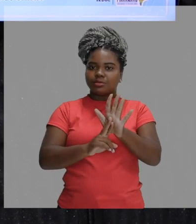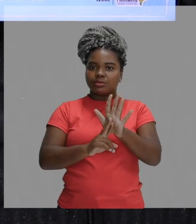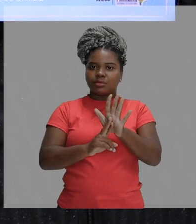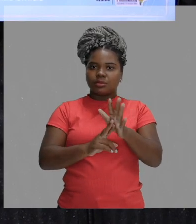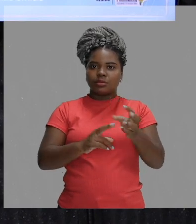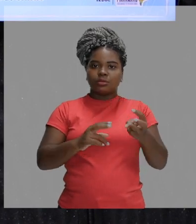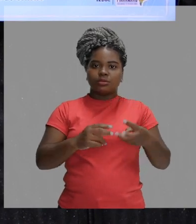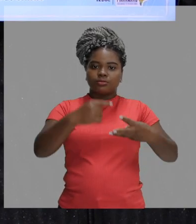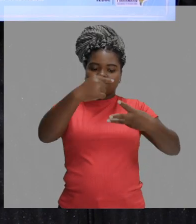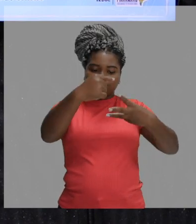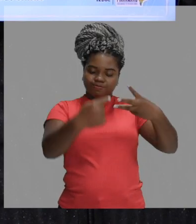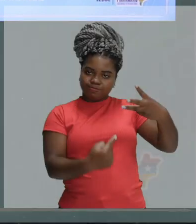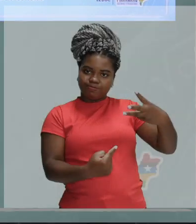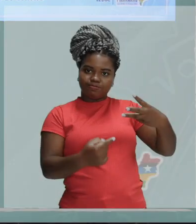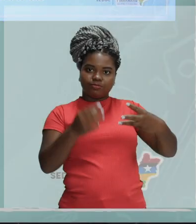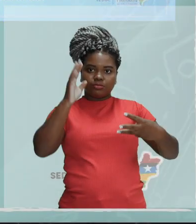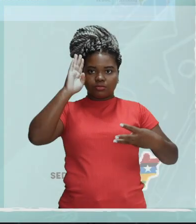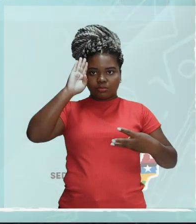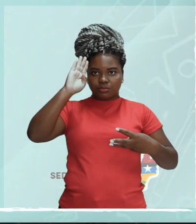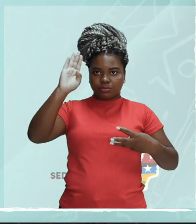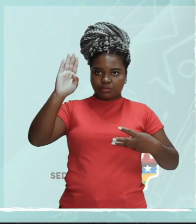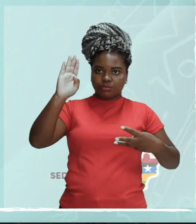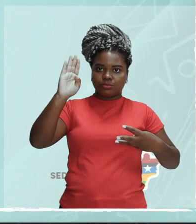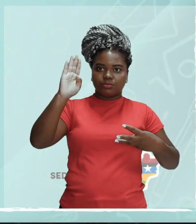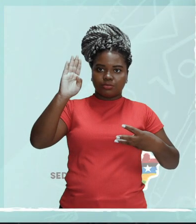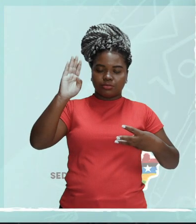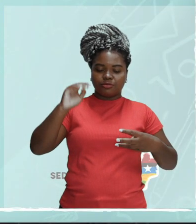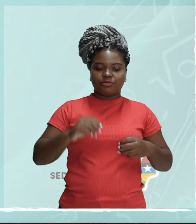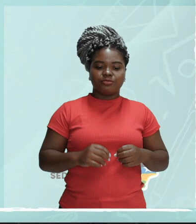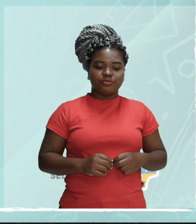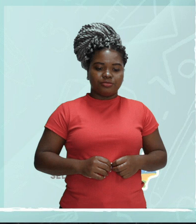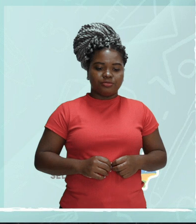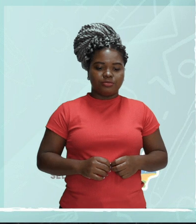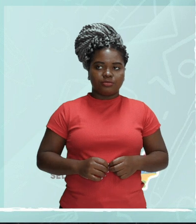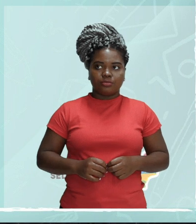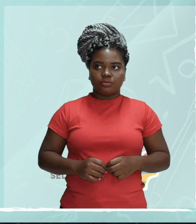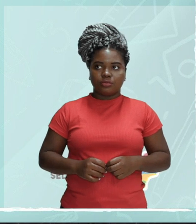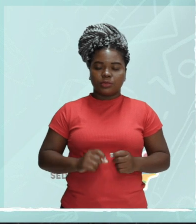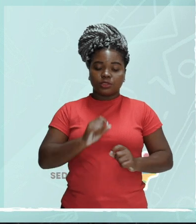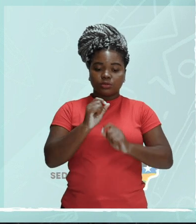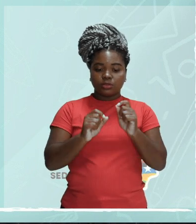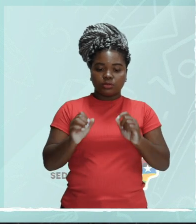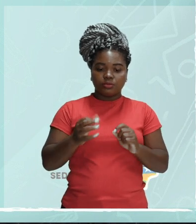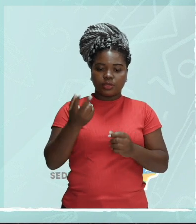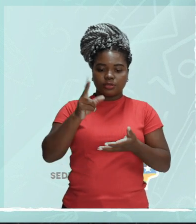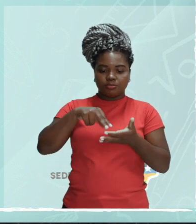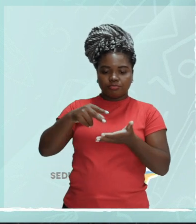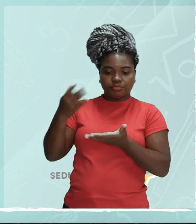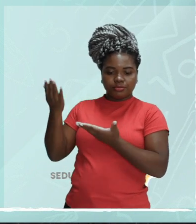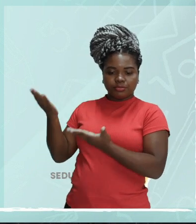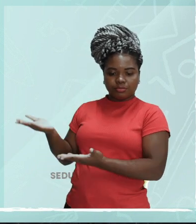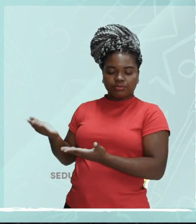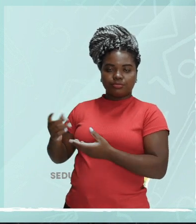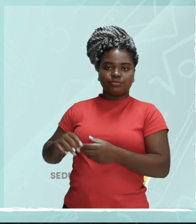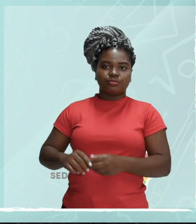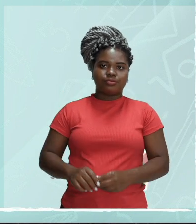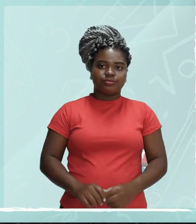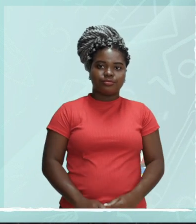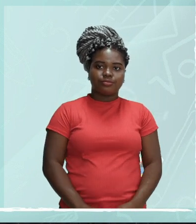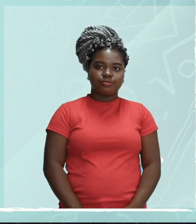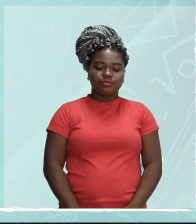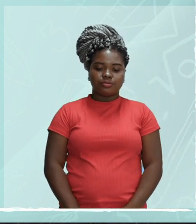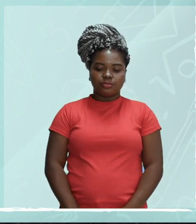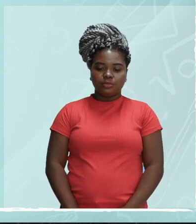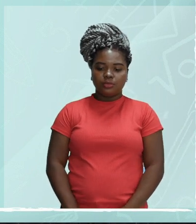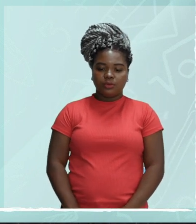da óptica geométrica. A câmera escura de orifício é basicamente uma caixa de paredes opacas e pretas internamente.